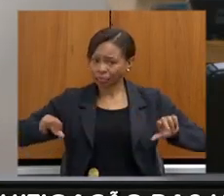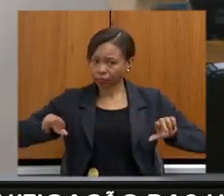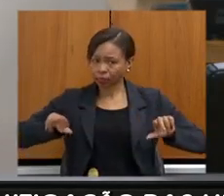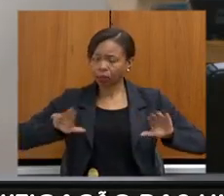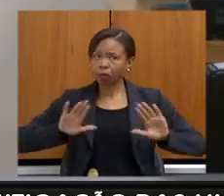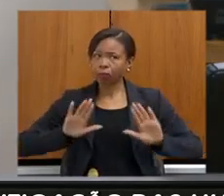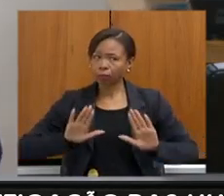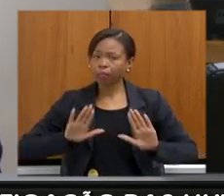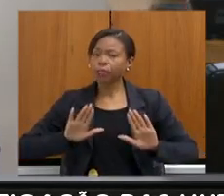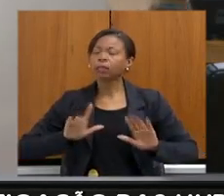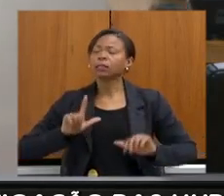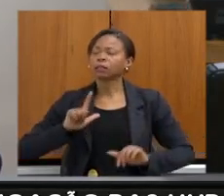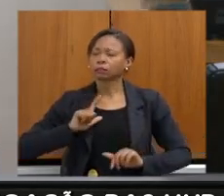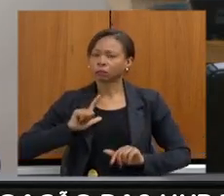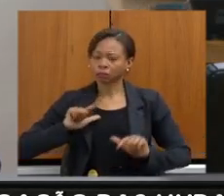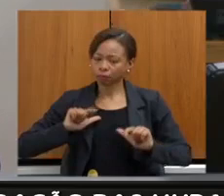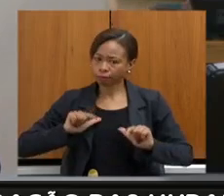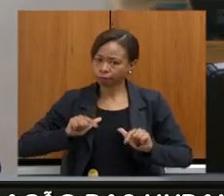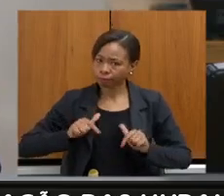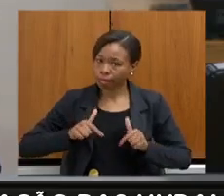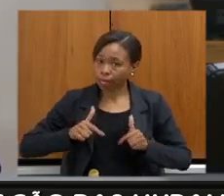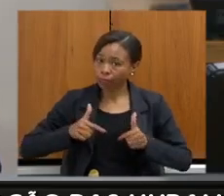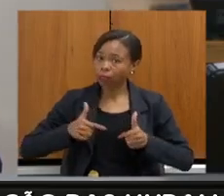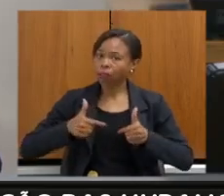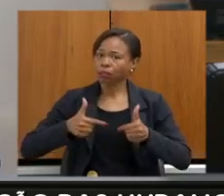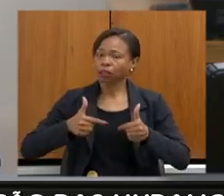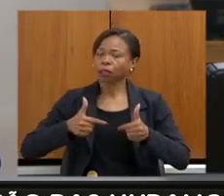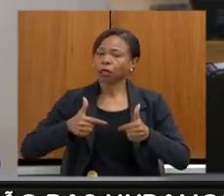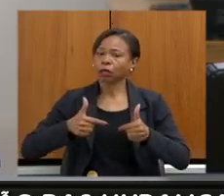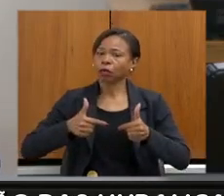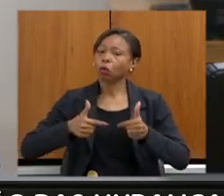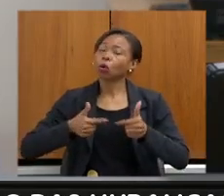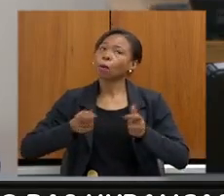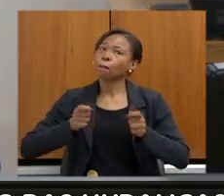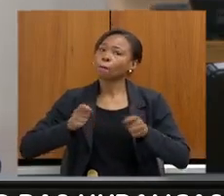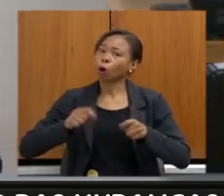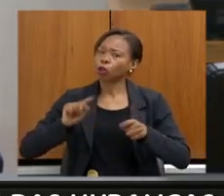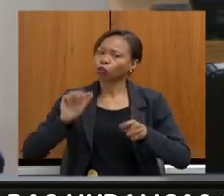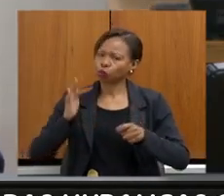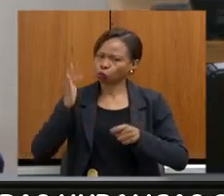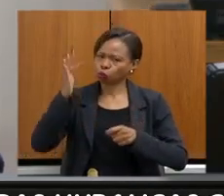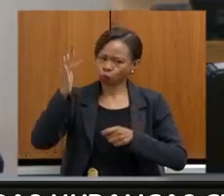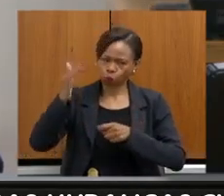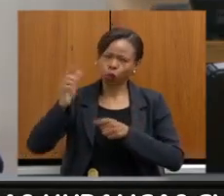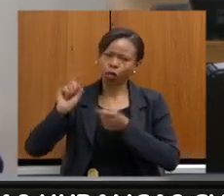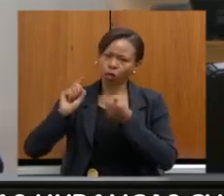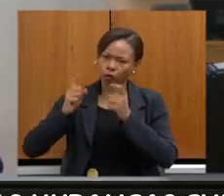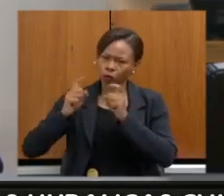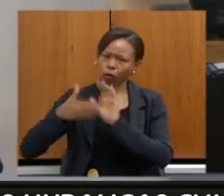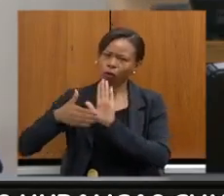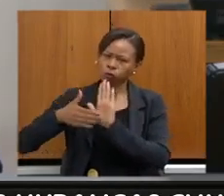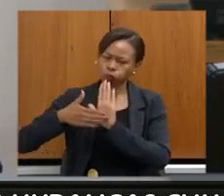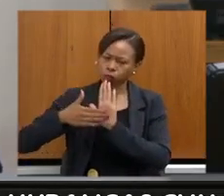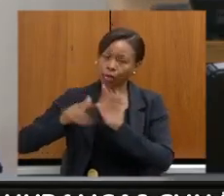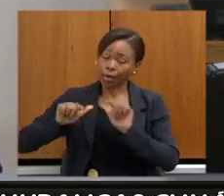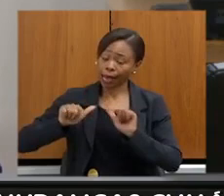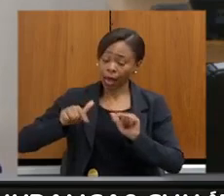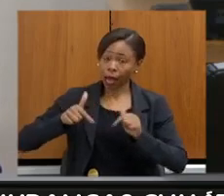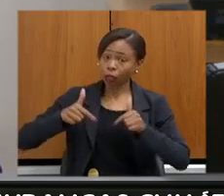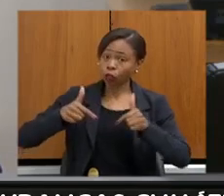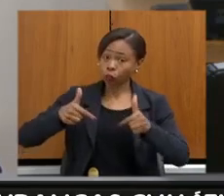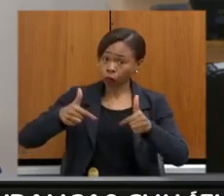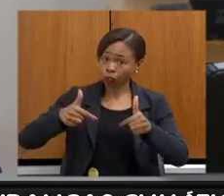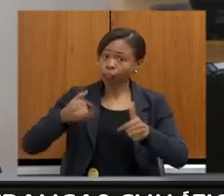que nós podemos até pautá-las nas próximas reuniões, que são ações de extrema